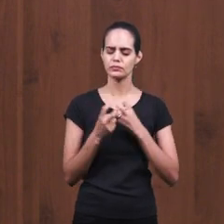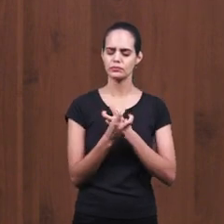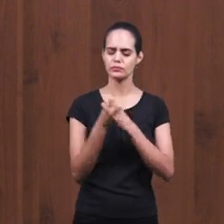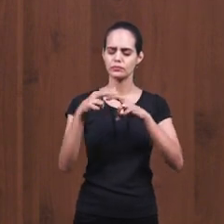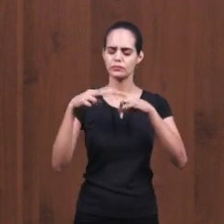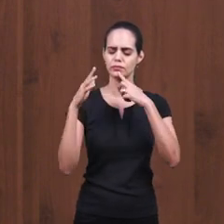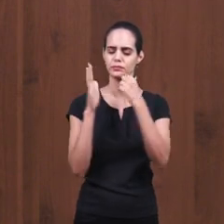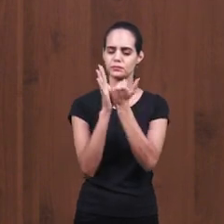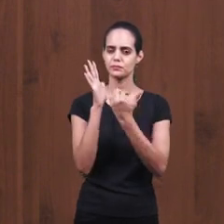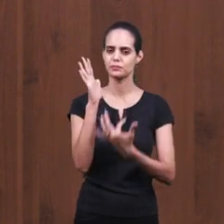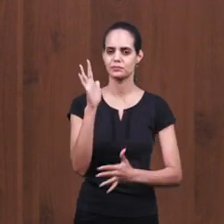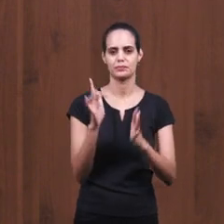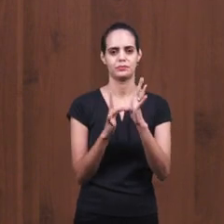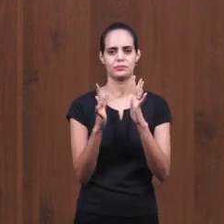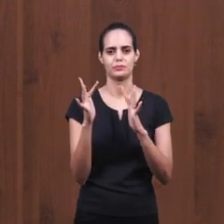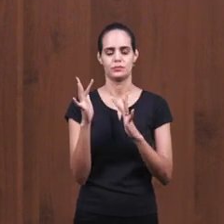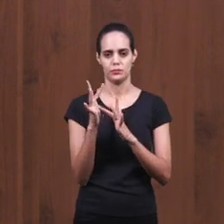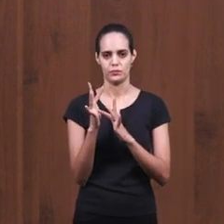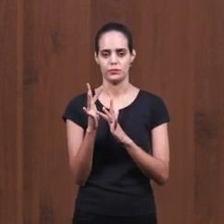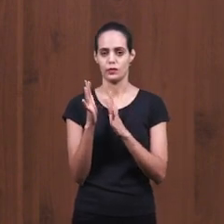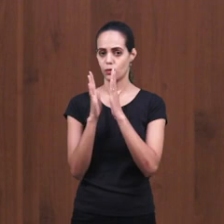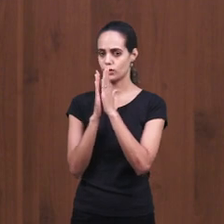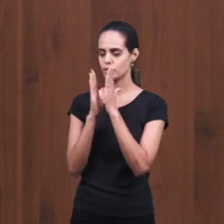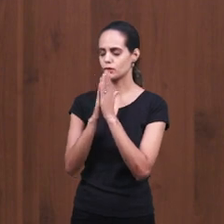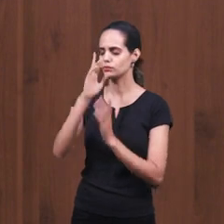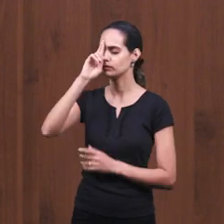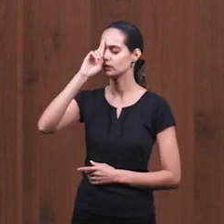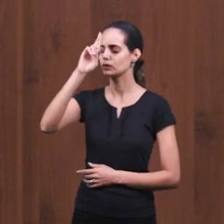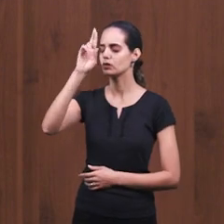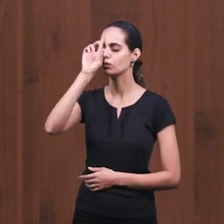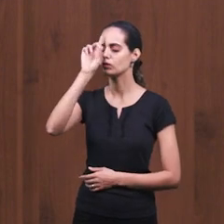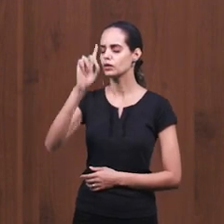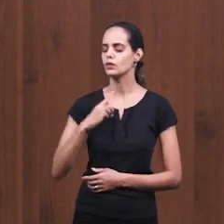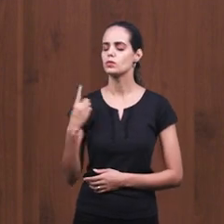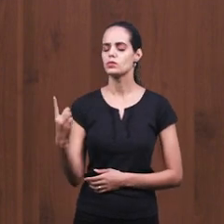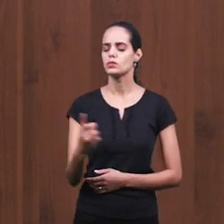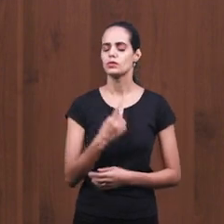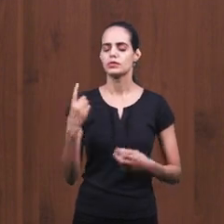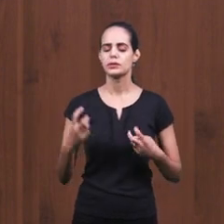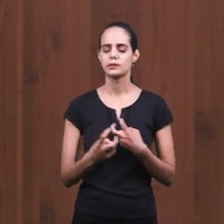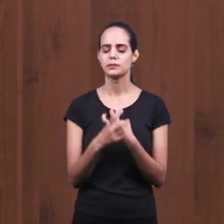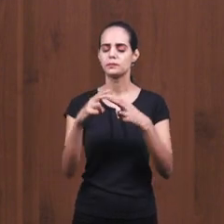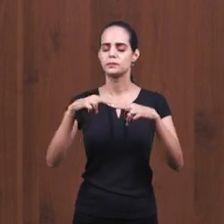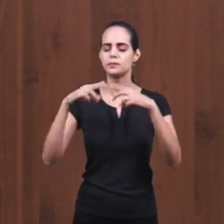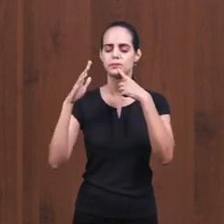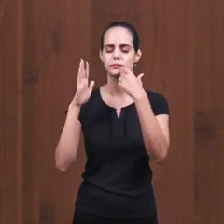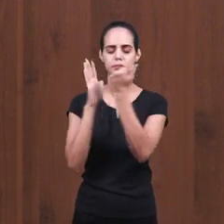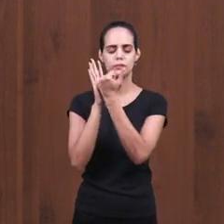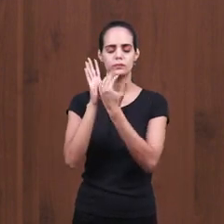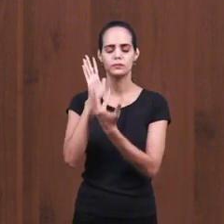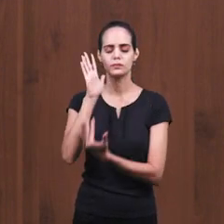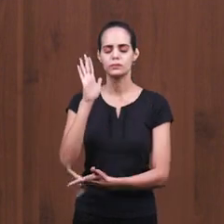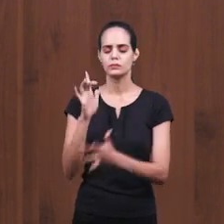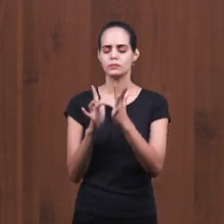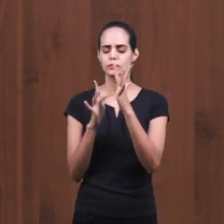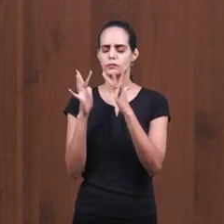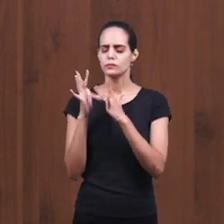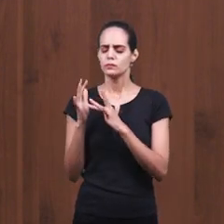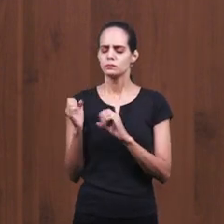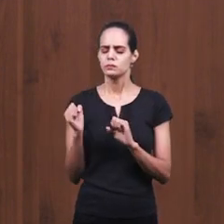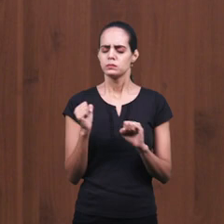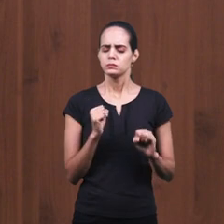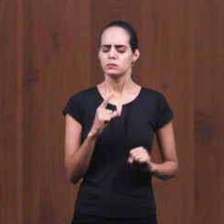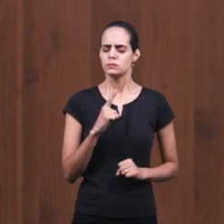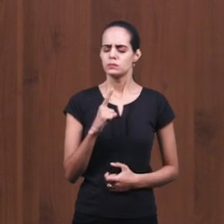clamar pelo sangue de Jesus Senhor Deus, nós clamamos pelo poder que há no sangue de Jesus